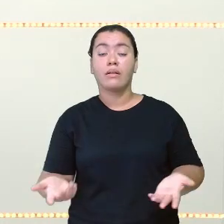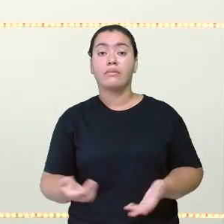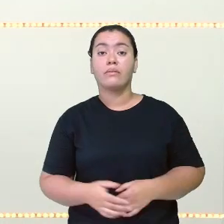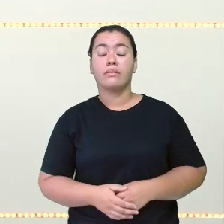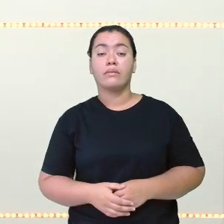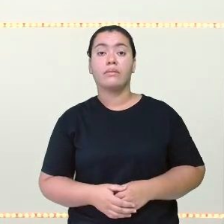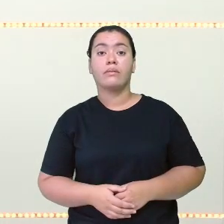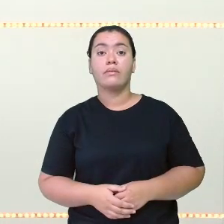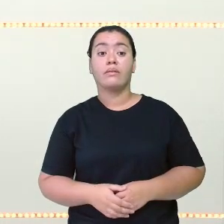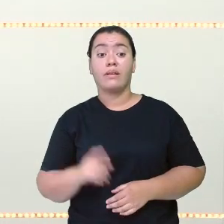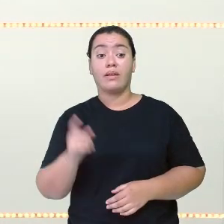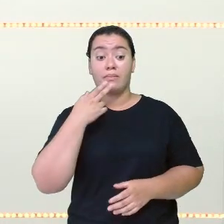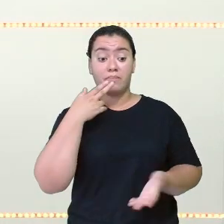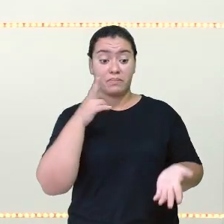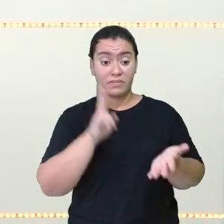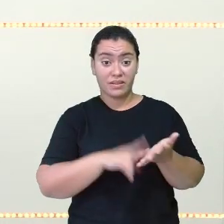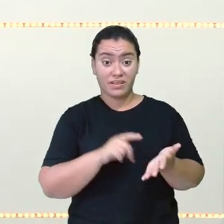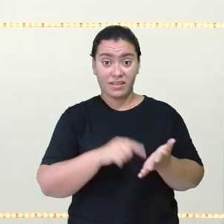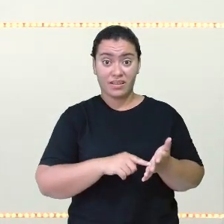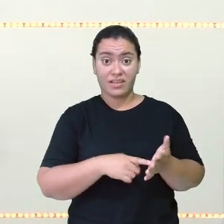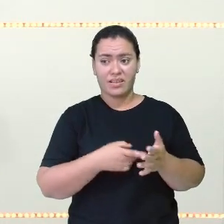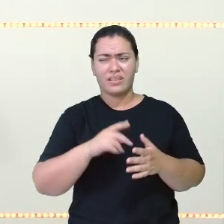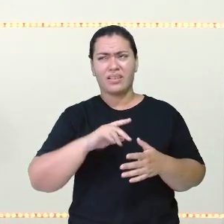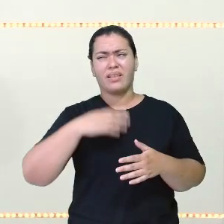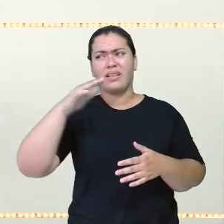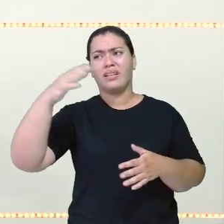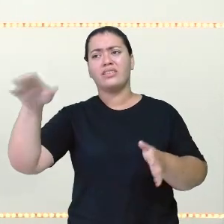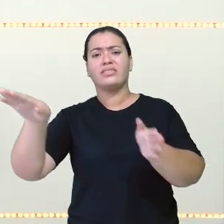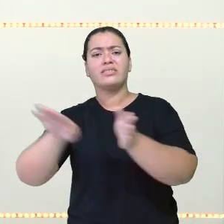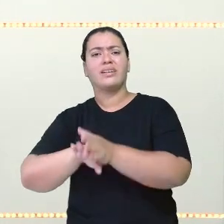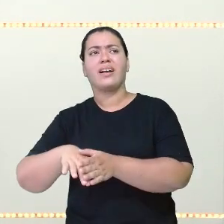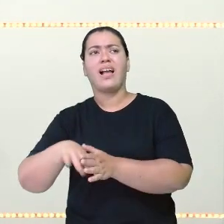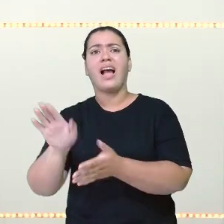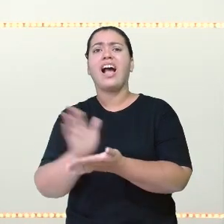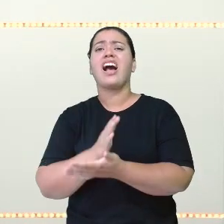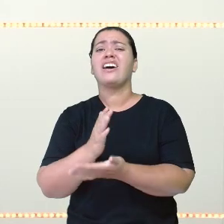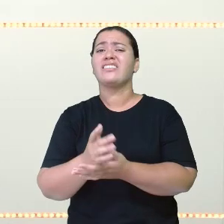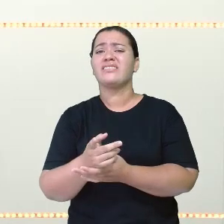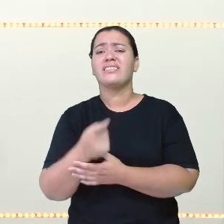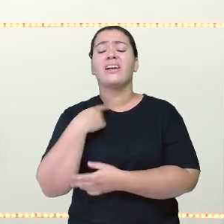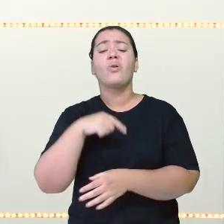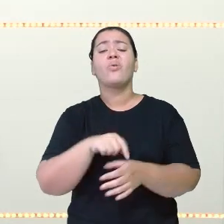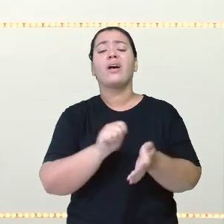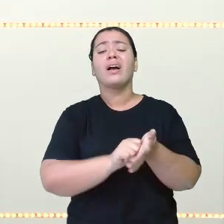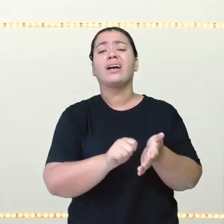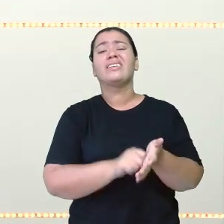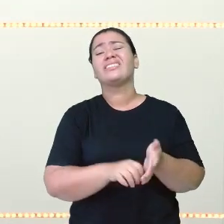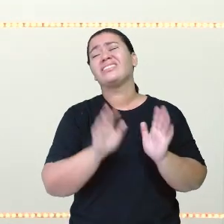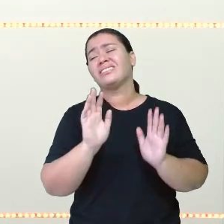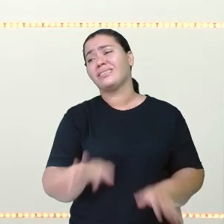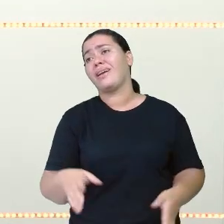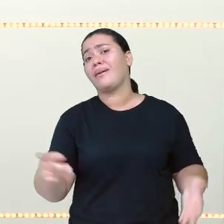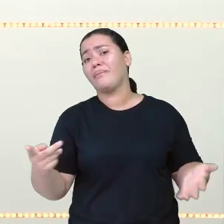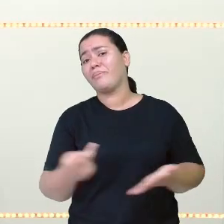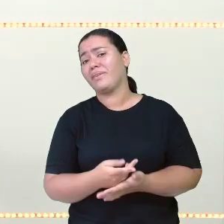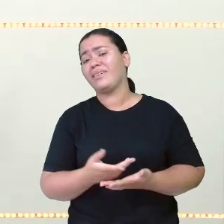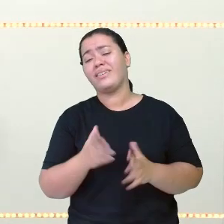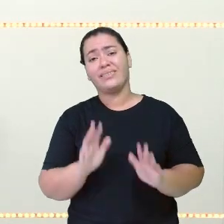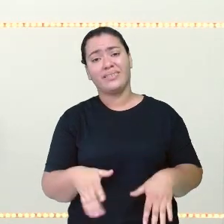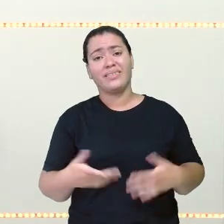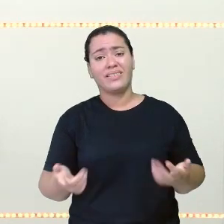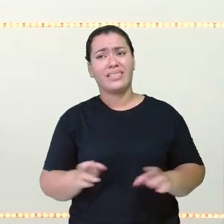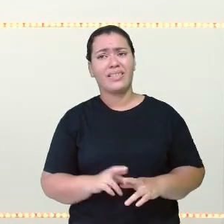a carta chegava, talvez até a mensagem já estivesse desatualizada, as coisas já tinham acontecido diferenciadas.